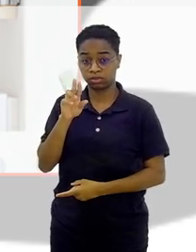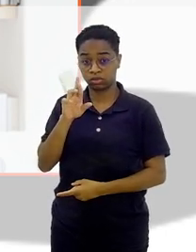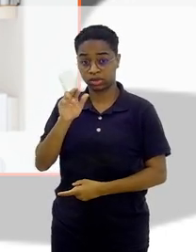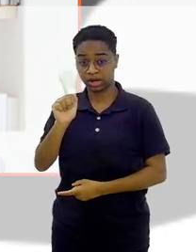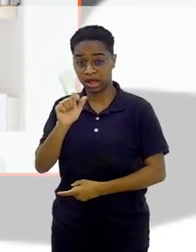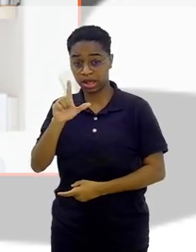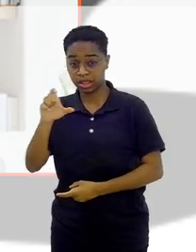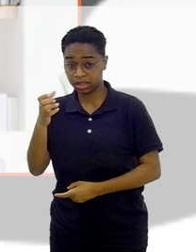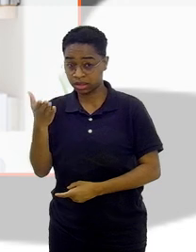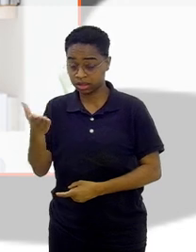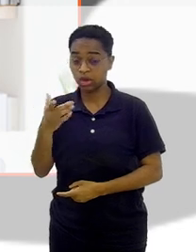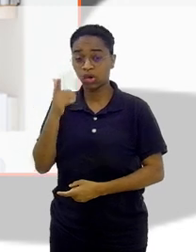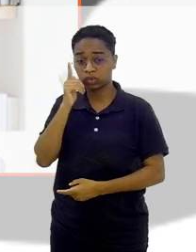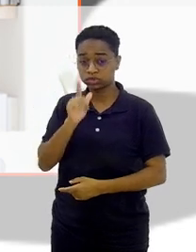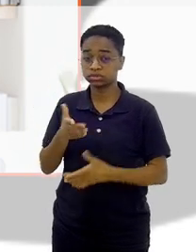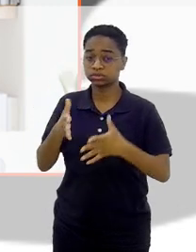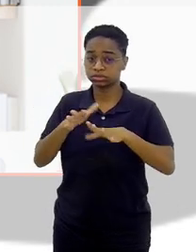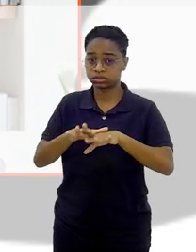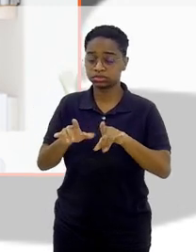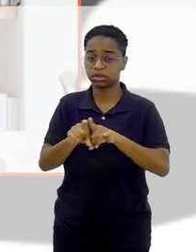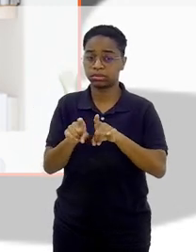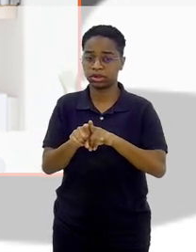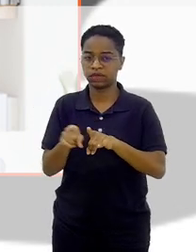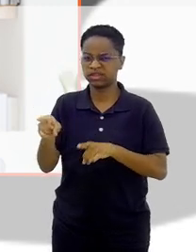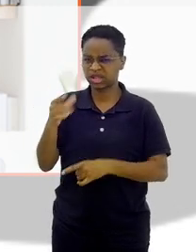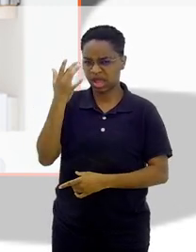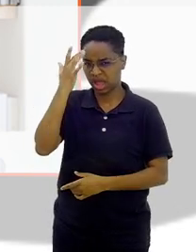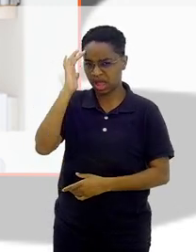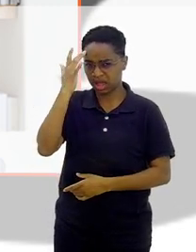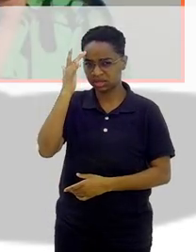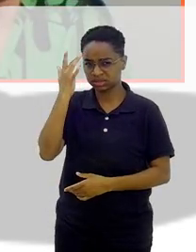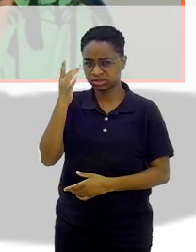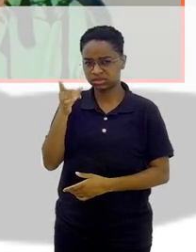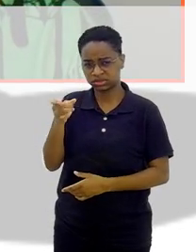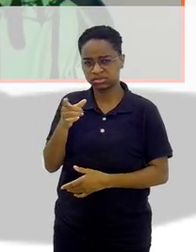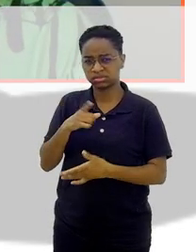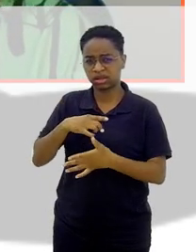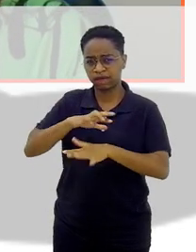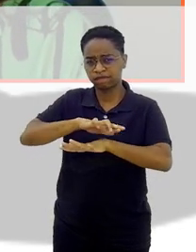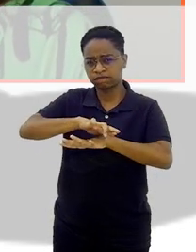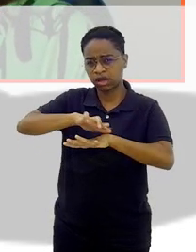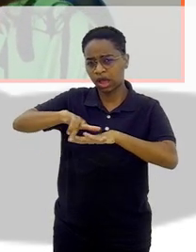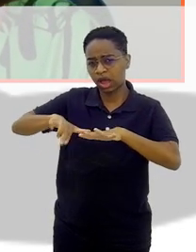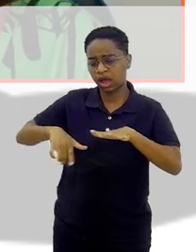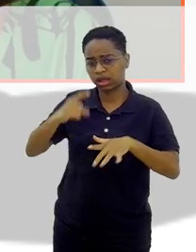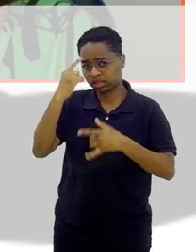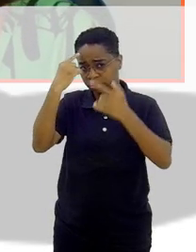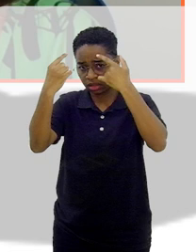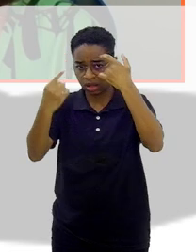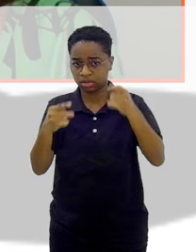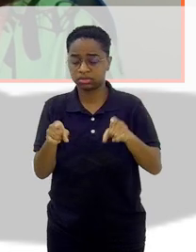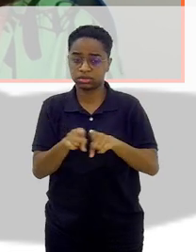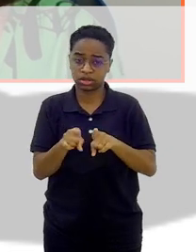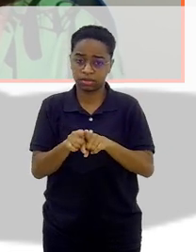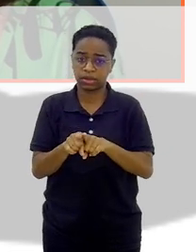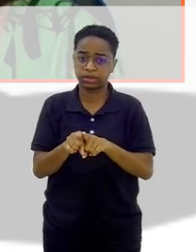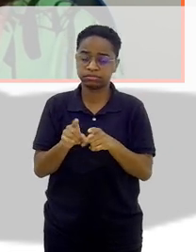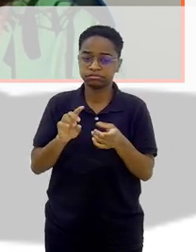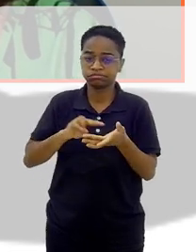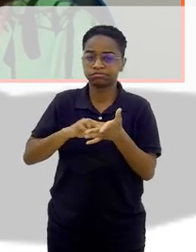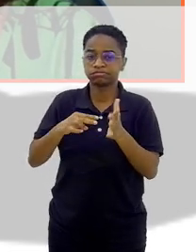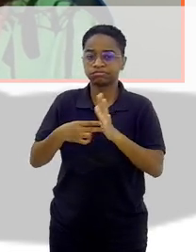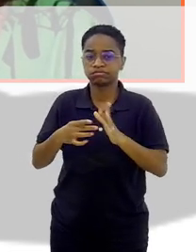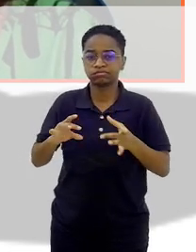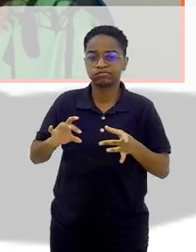uma publicação inclusora. Você não acha que essa, essa multiplicidade de ideias, também é um dos